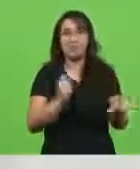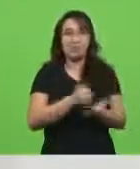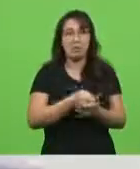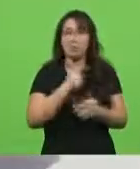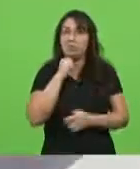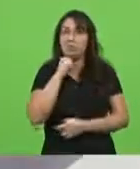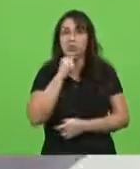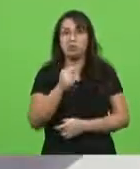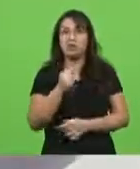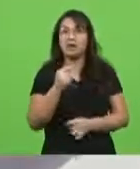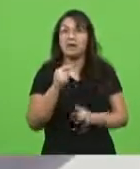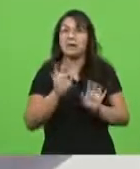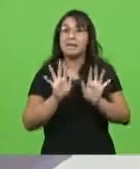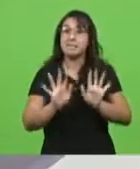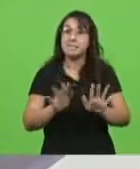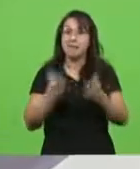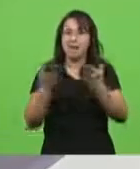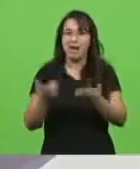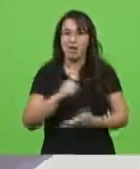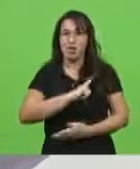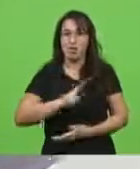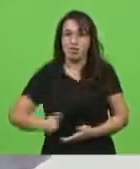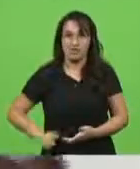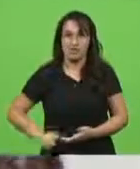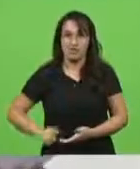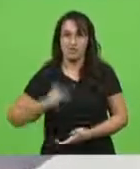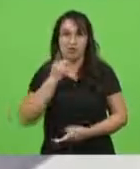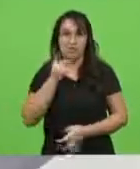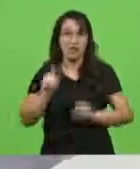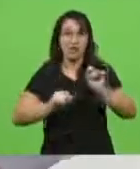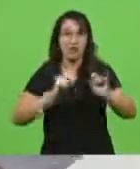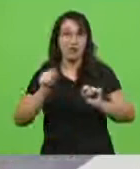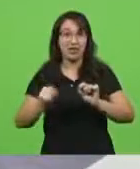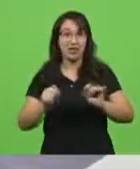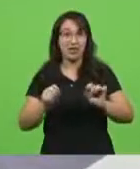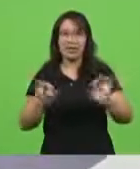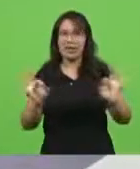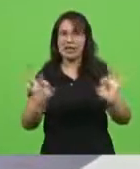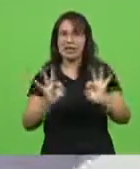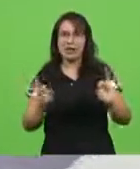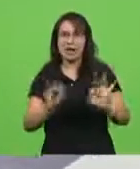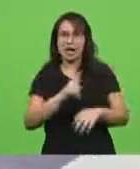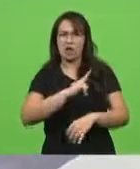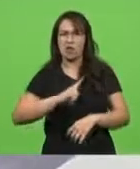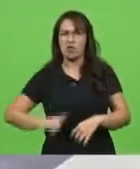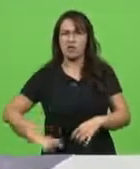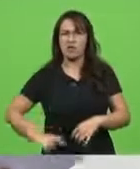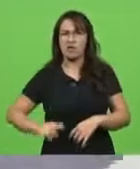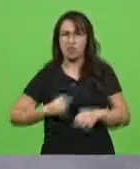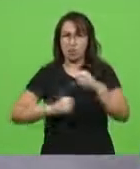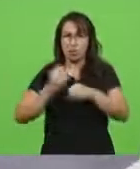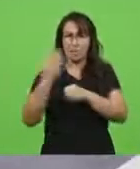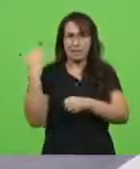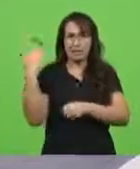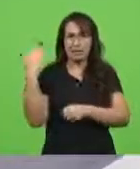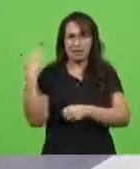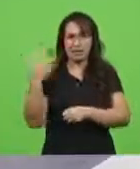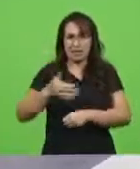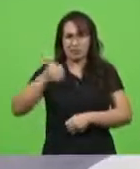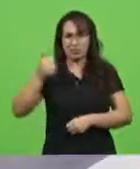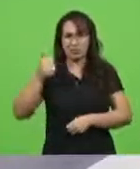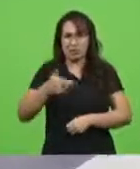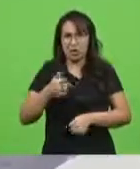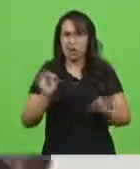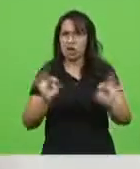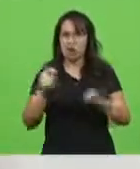governador Carlos Moisés disse que nunca tivemos um governo tão bom como o dele, que está tudo sob controle.